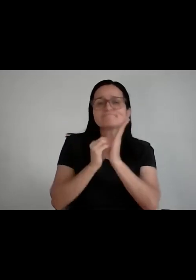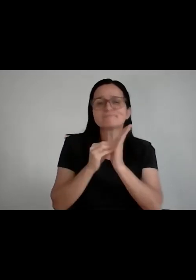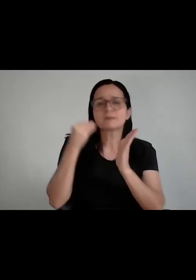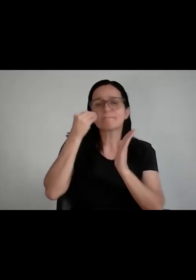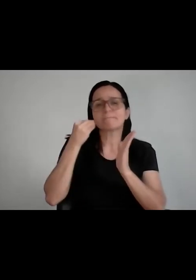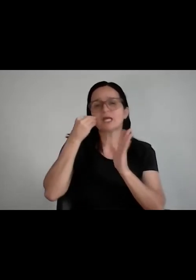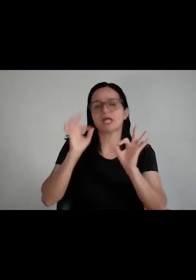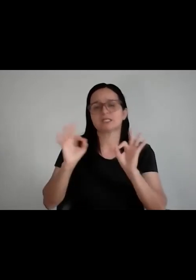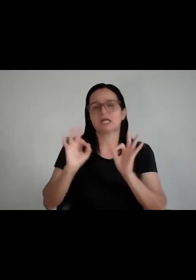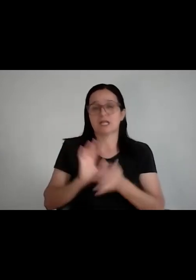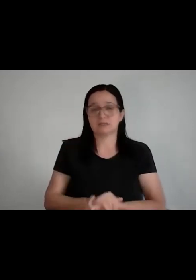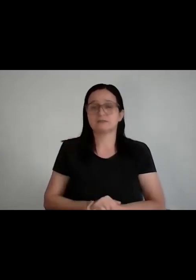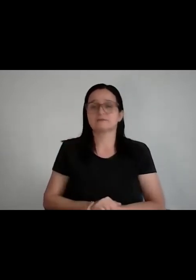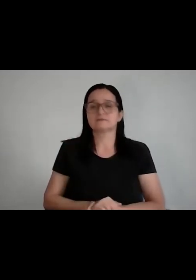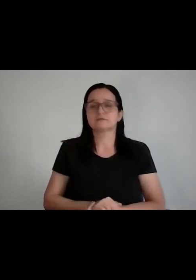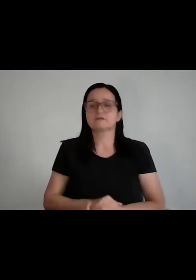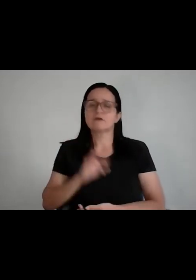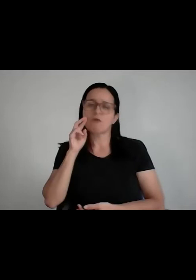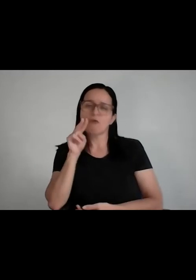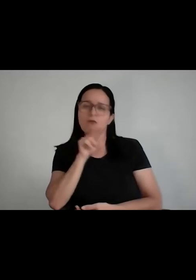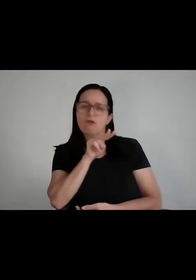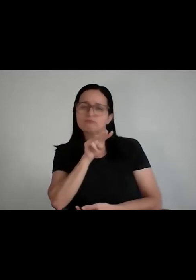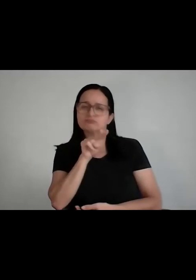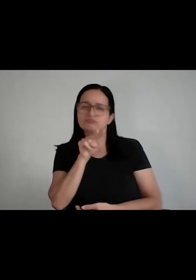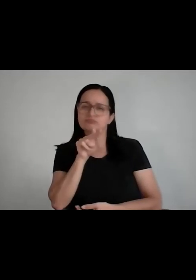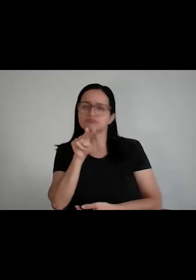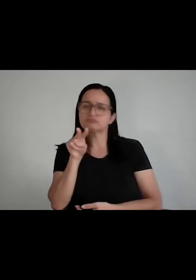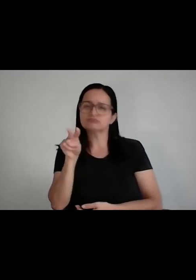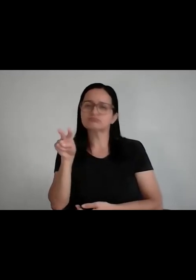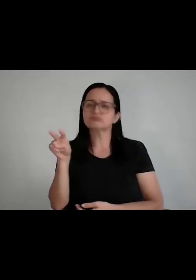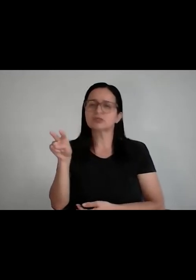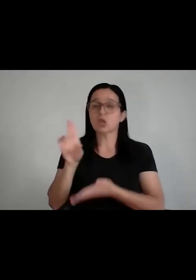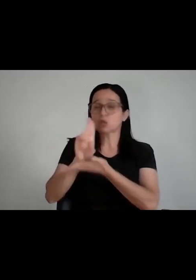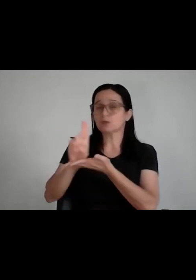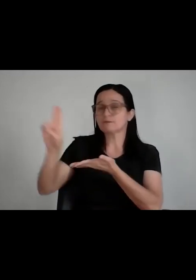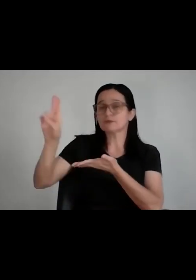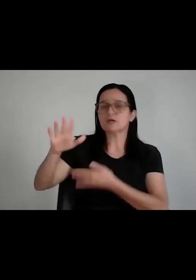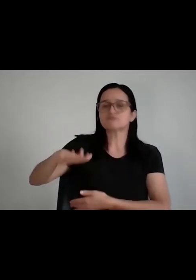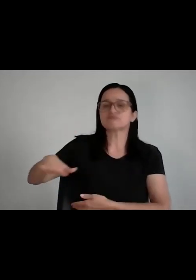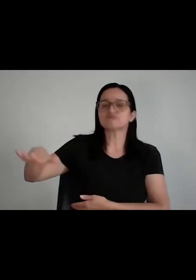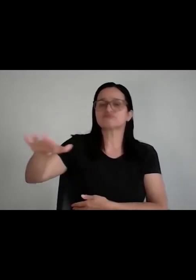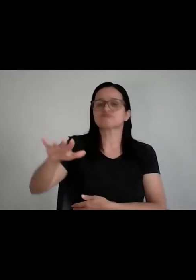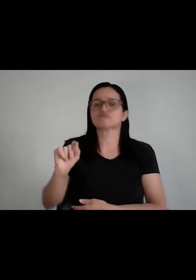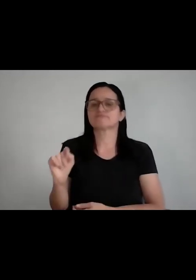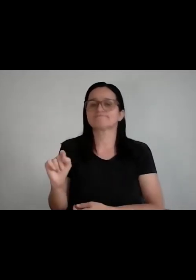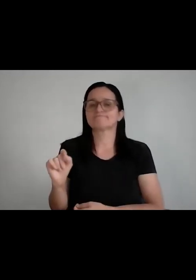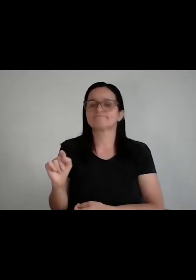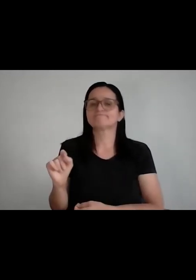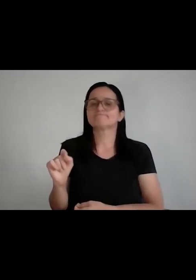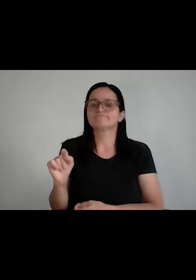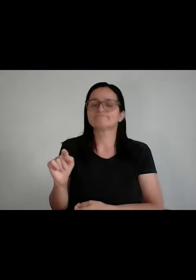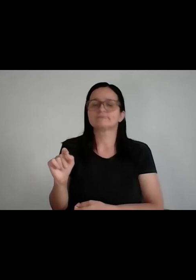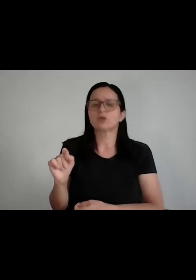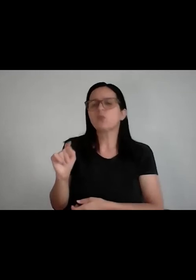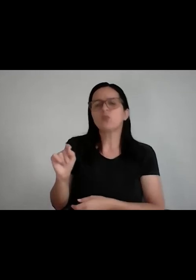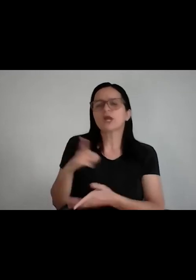malandro de olhar para o ecossistema da tua universidade e pensar o seguinte, o que é que tem aqui extra classe, né, aí às